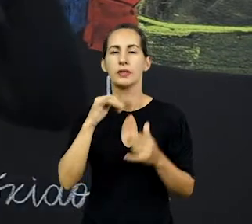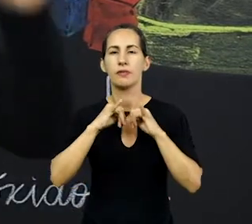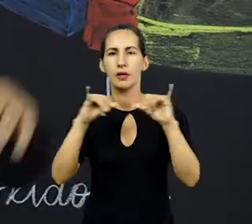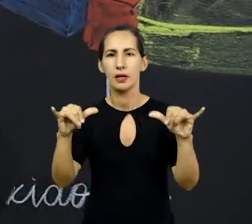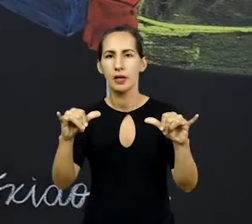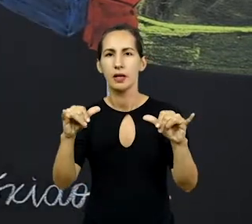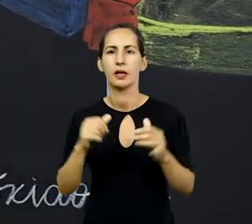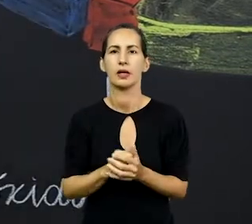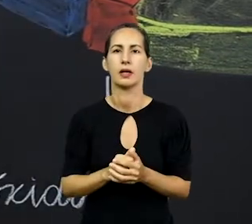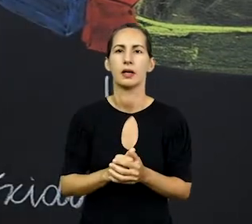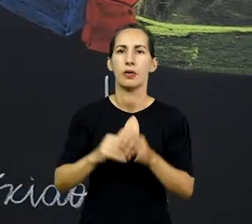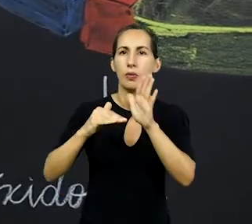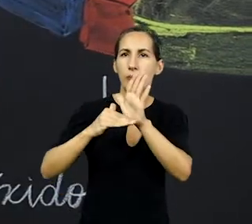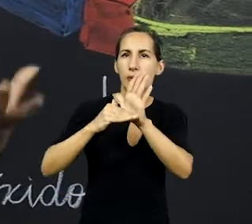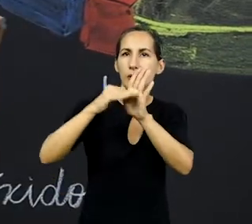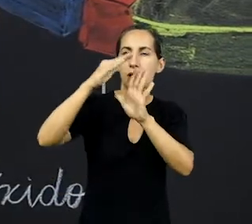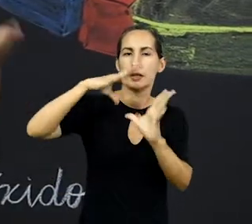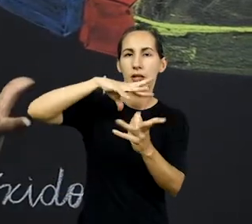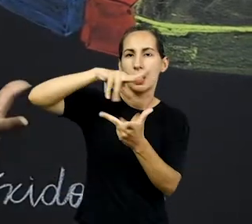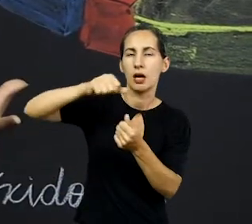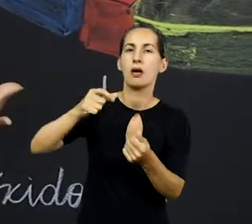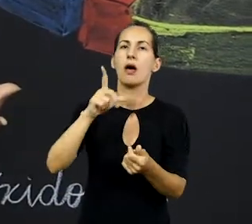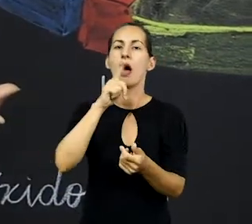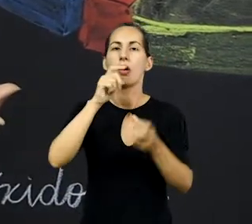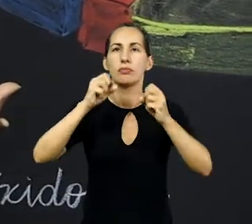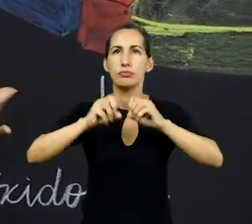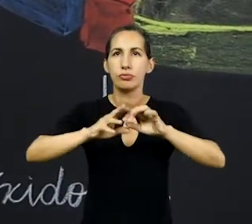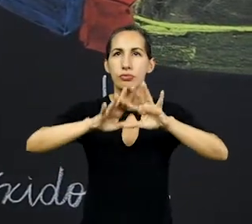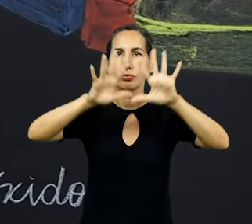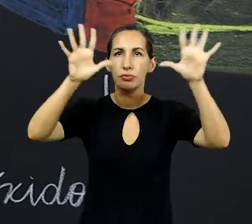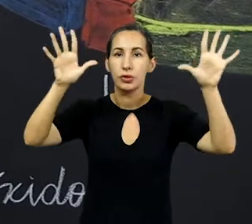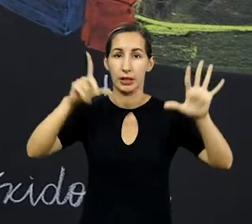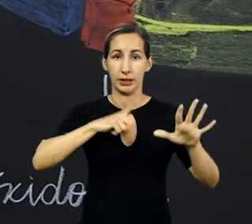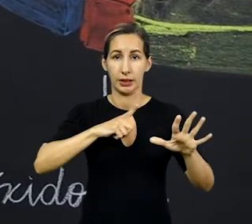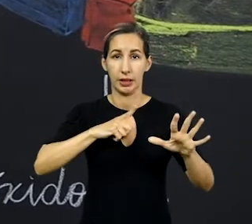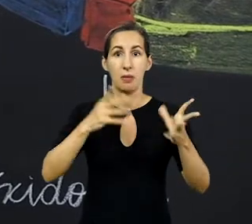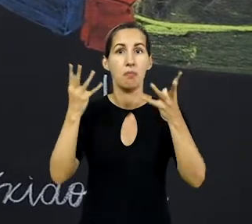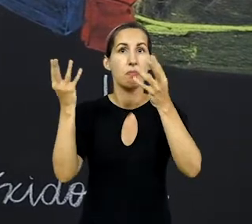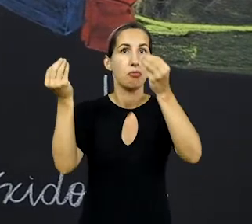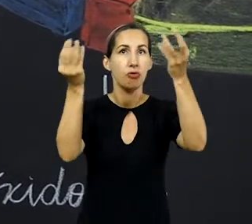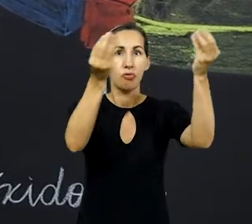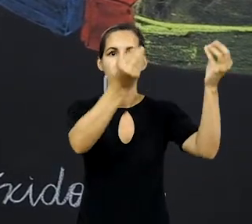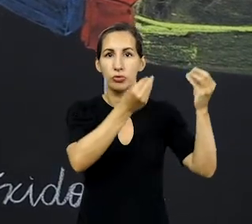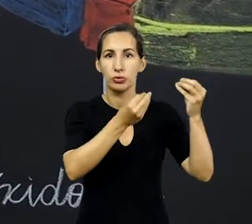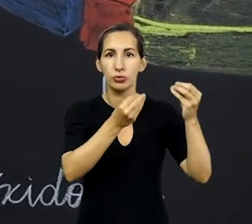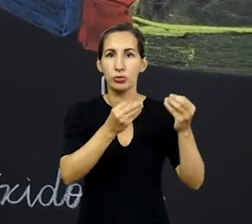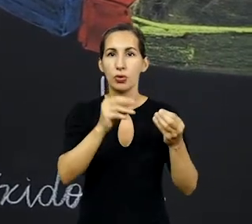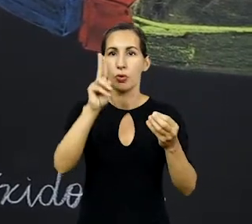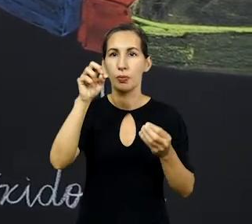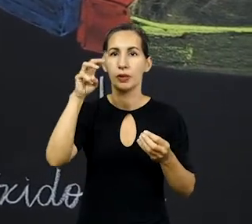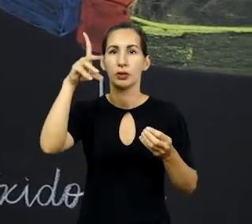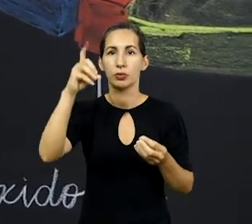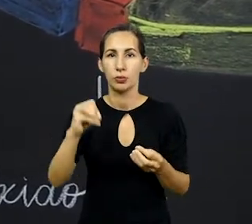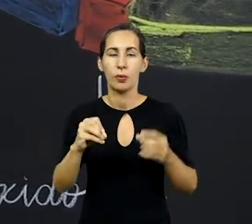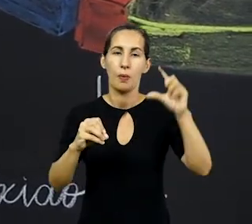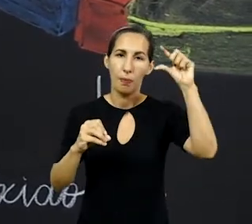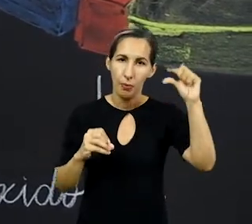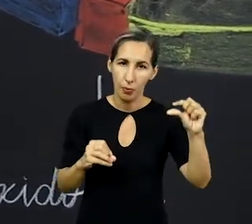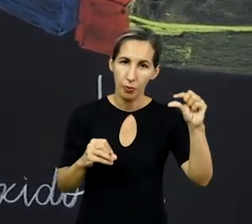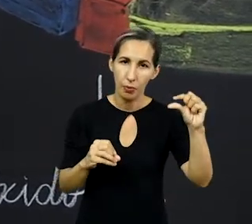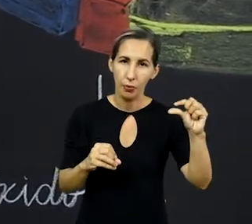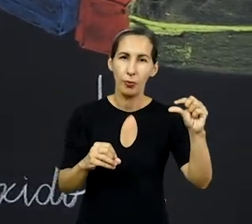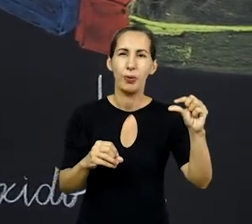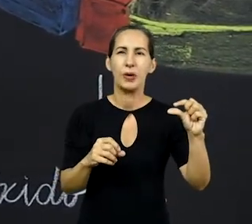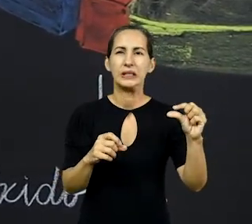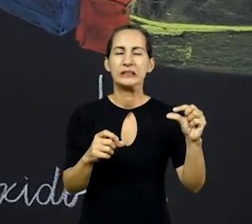a olha a umidade relativa no ar, a quantidade de vapor que tem no ar. Se tem muito vapor, ele fica muito úmido. Se tiver pouco vapor, fica